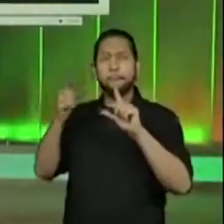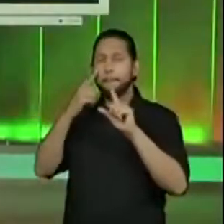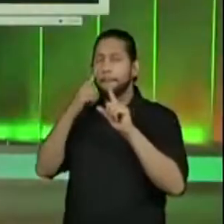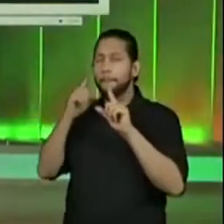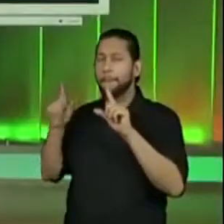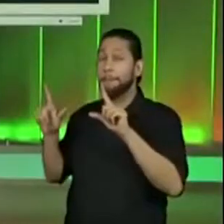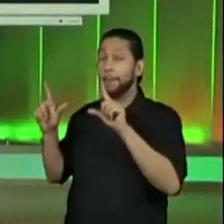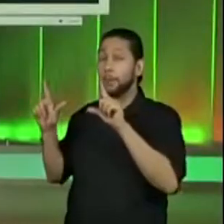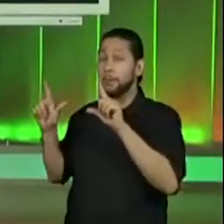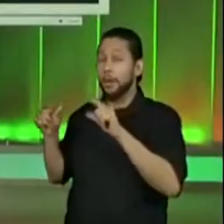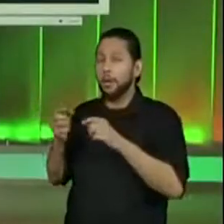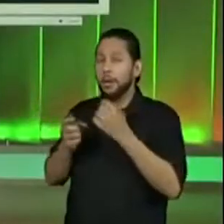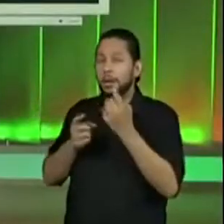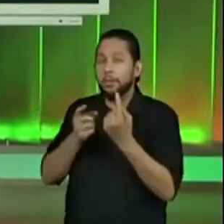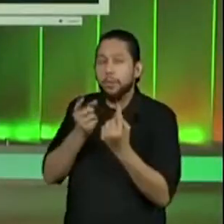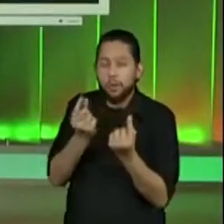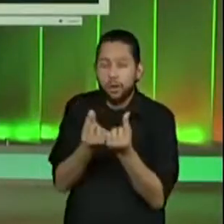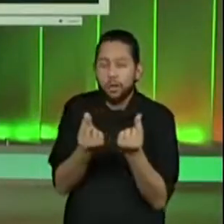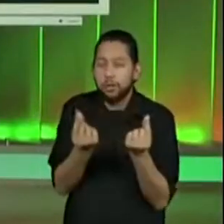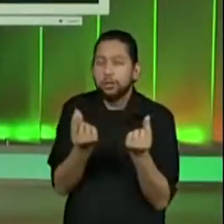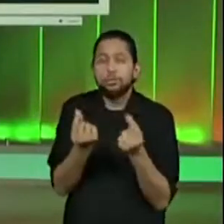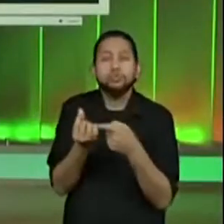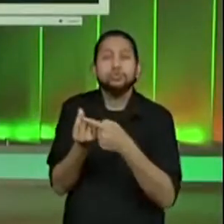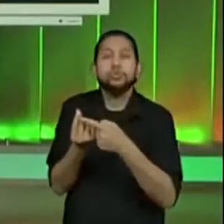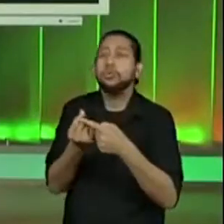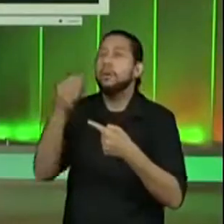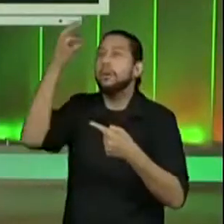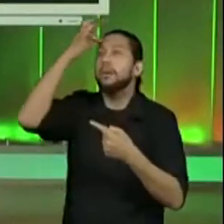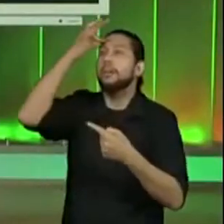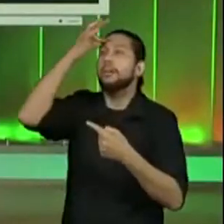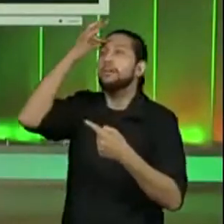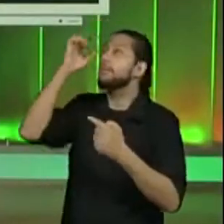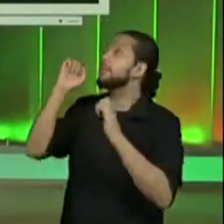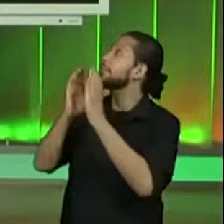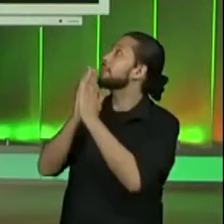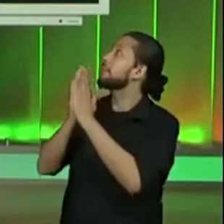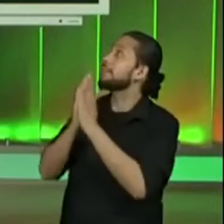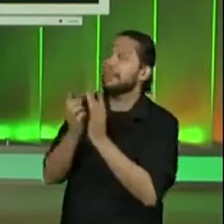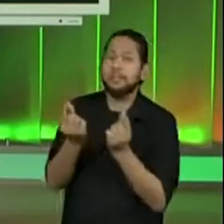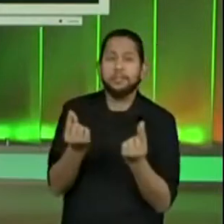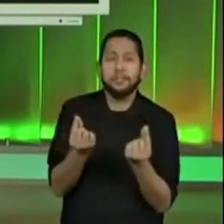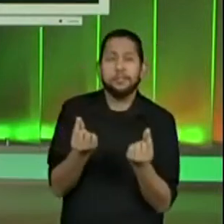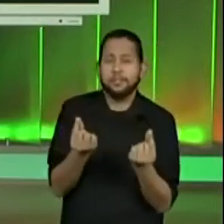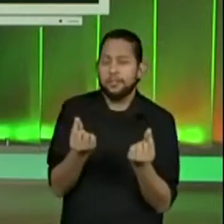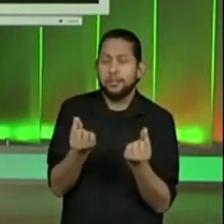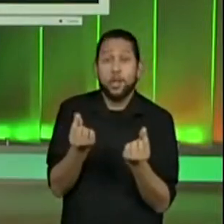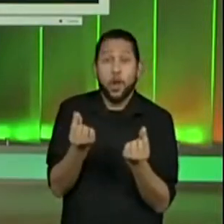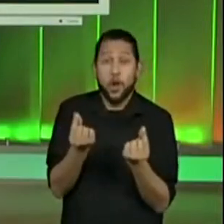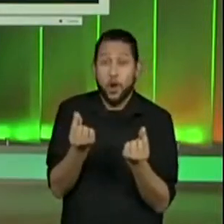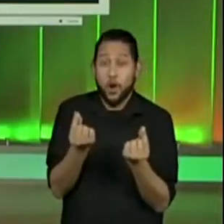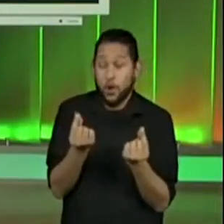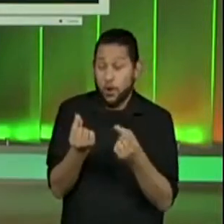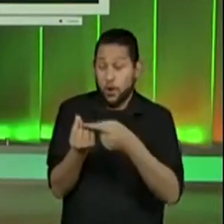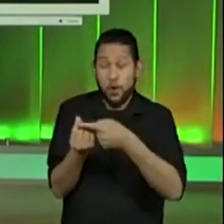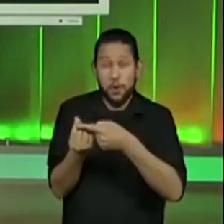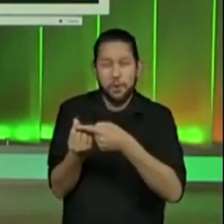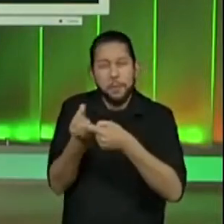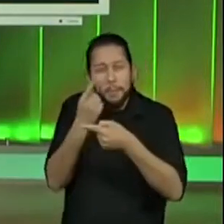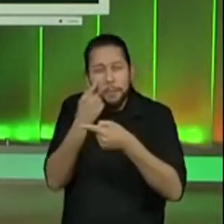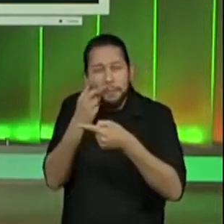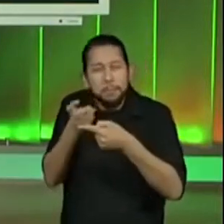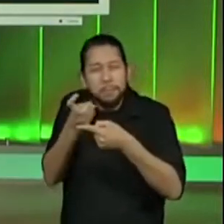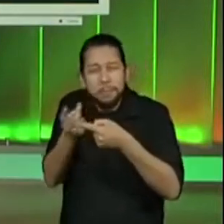onde está o meu dedinho mexendo. Isso! Para a gente identificar quanto mede